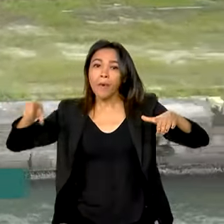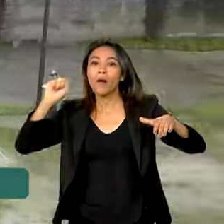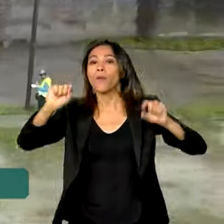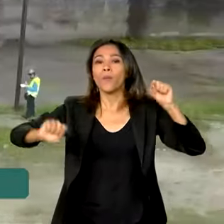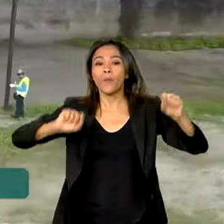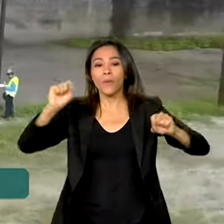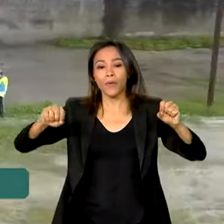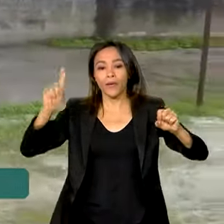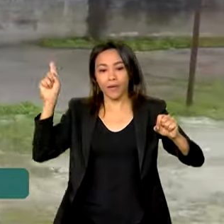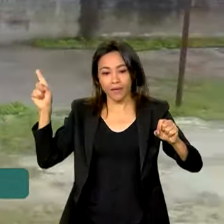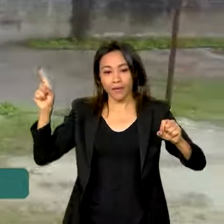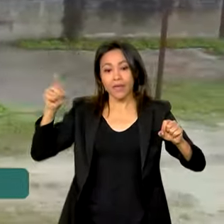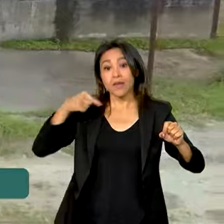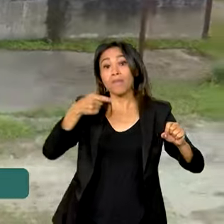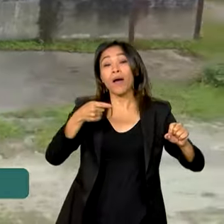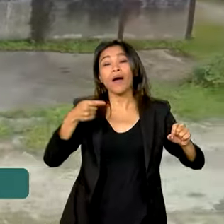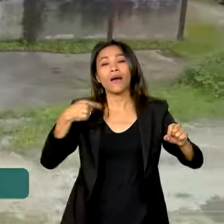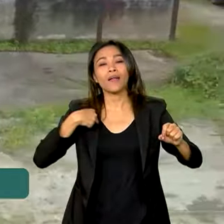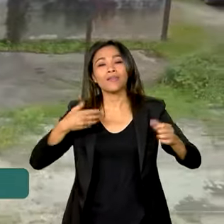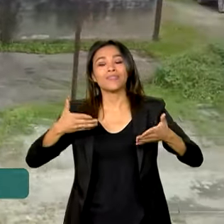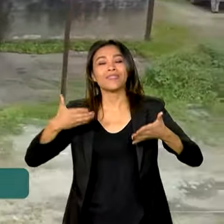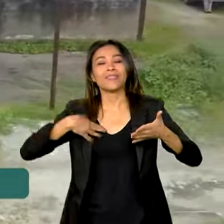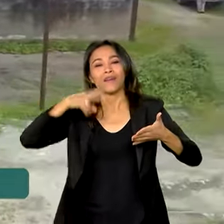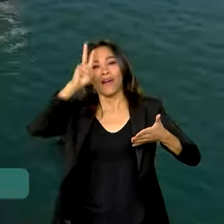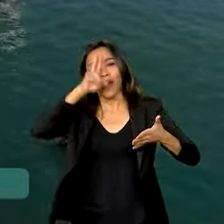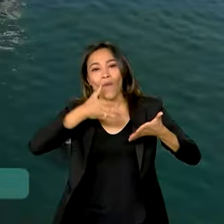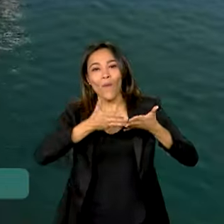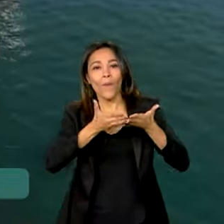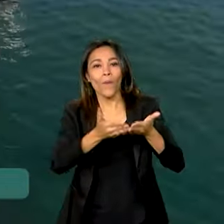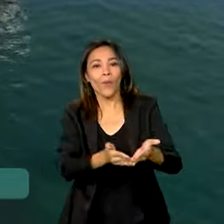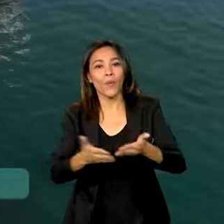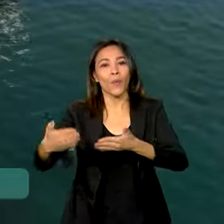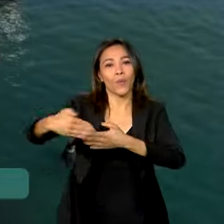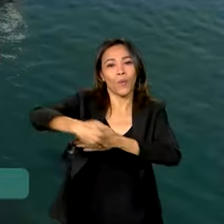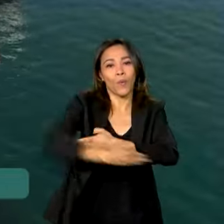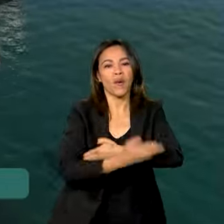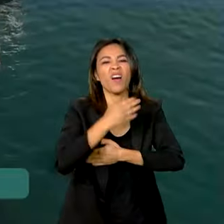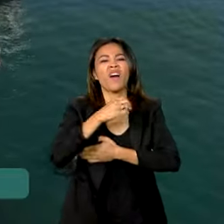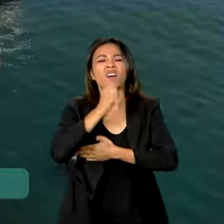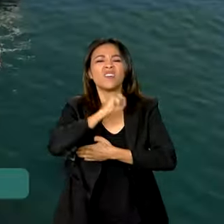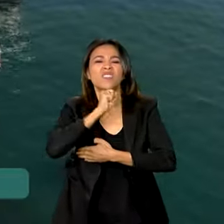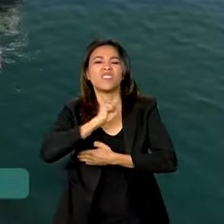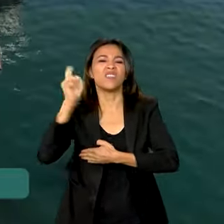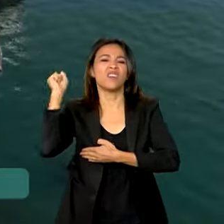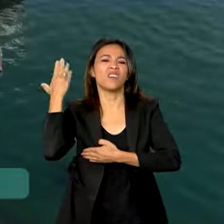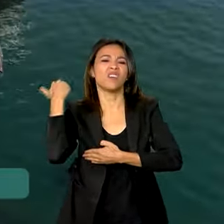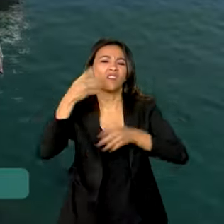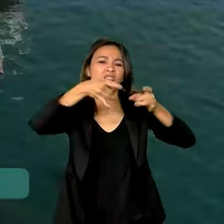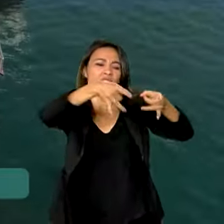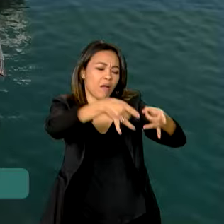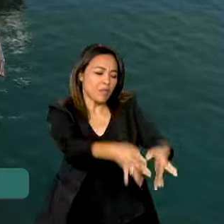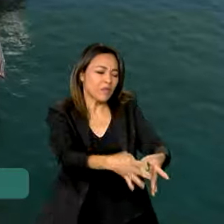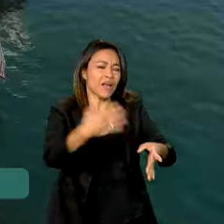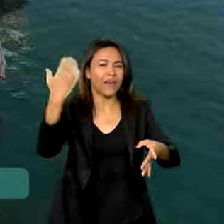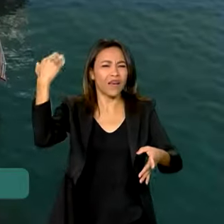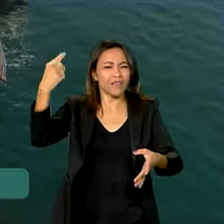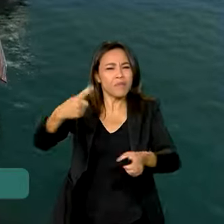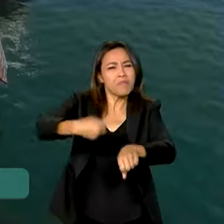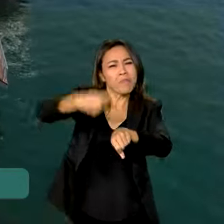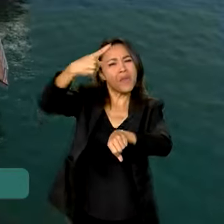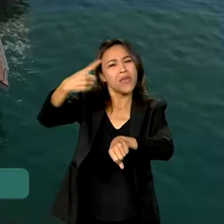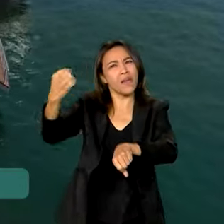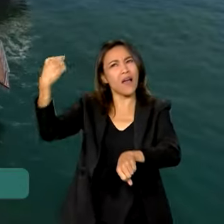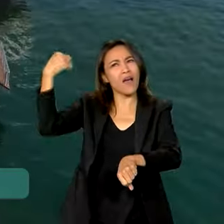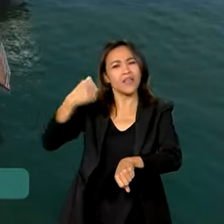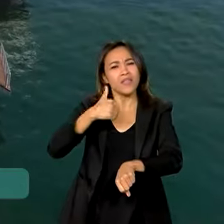contato dos santistas com o Cais do Porto. Os antigos armazéns, palcos das primeiras operações portuárias há